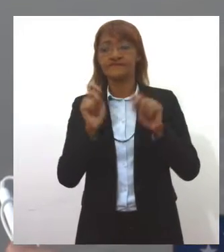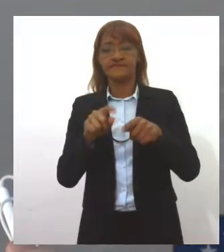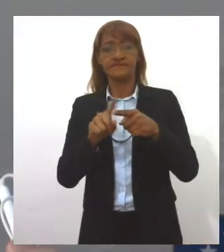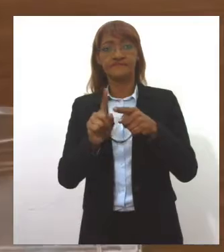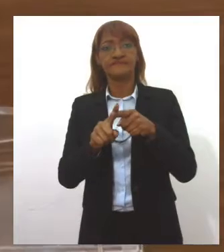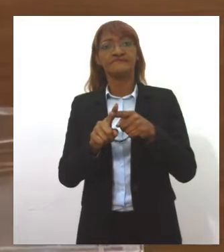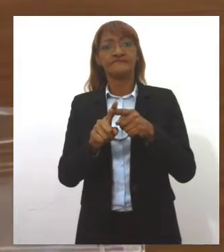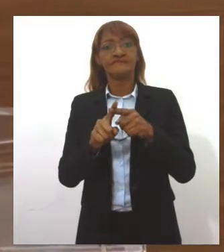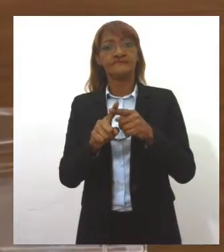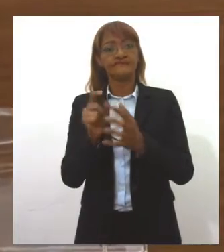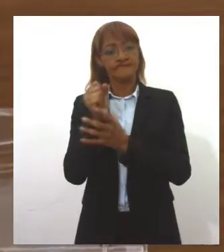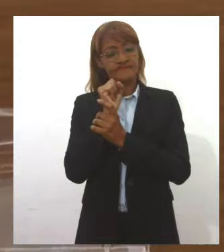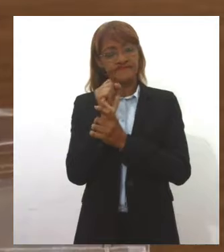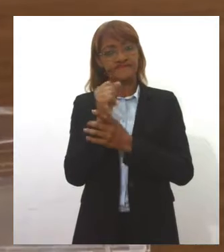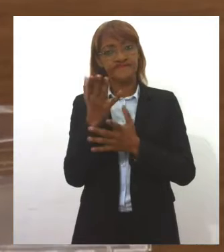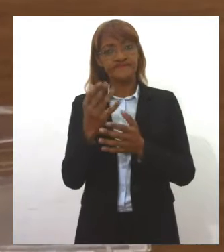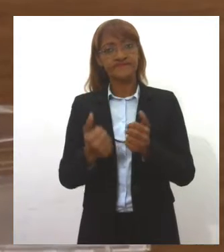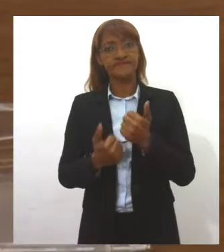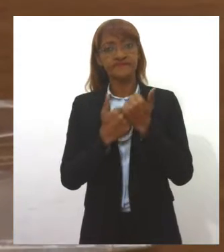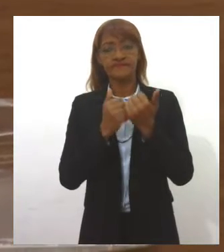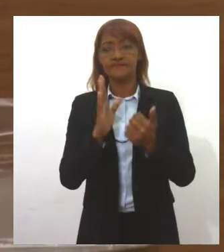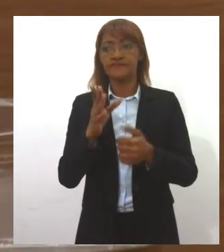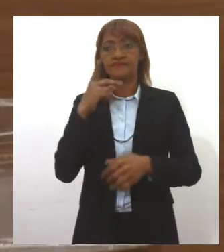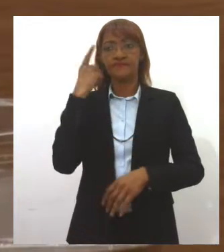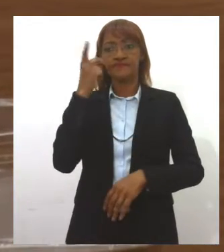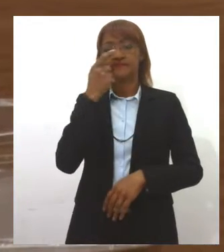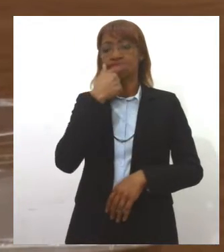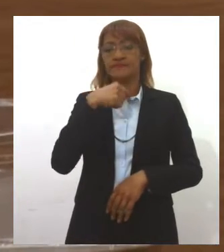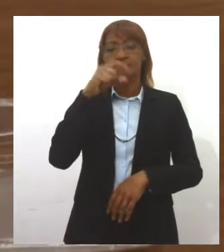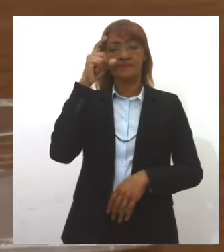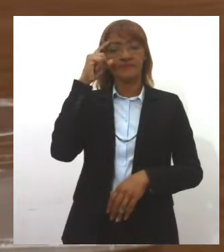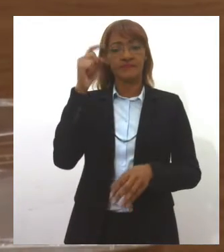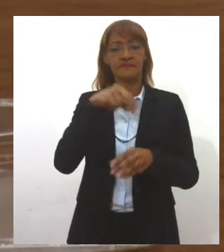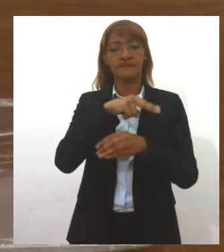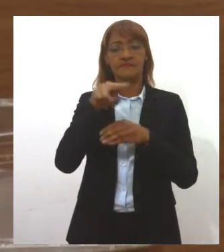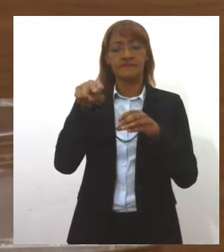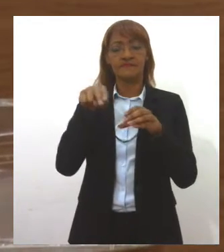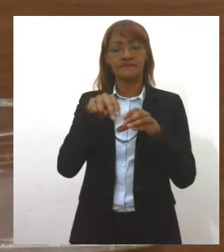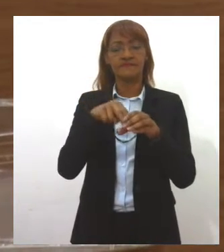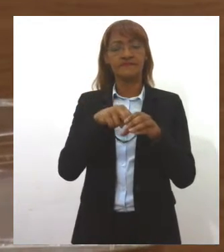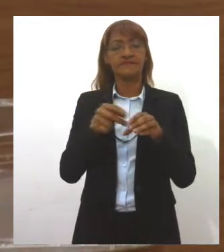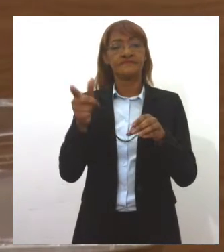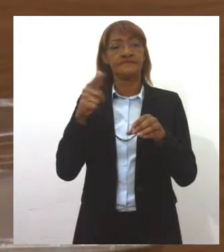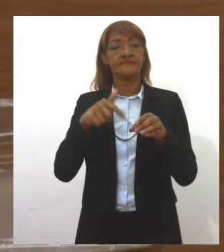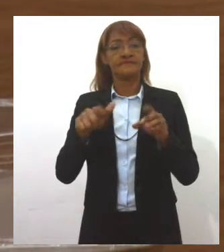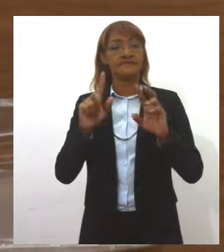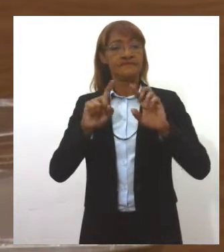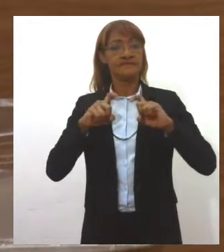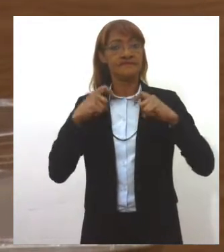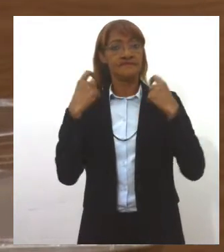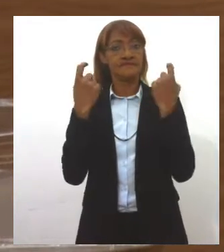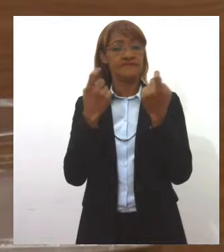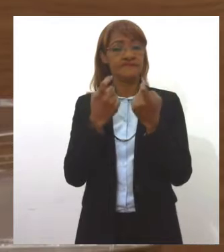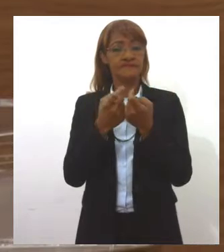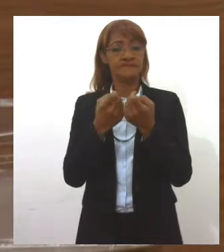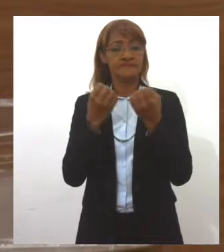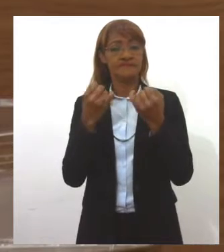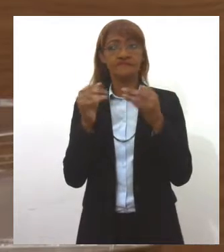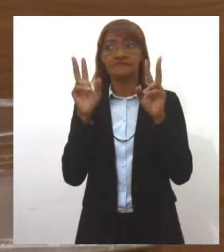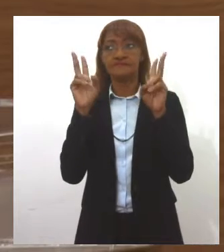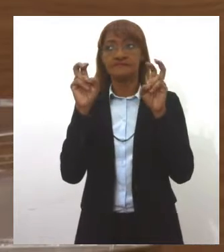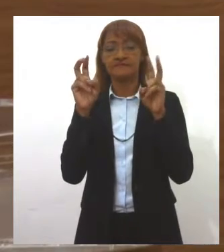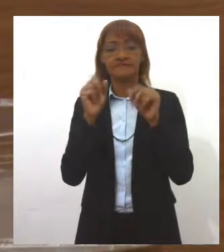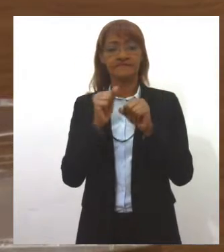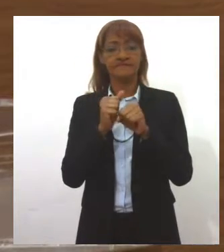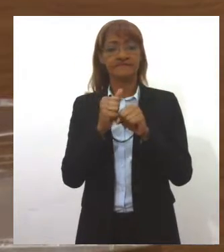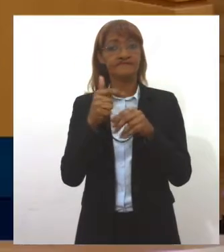Procuradoria. O deputado Geórgio Passos retornou à tribuna para falar no grande expediente. Desta vez, o tema foi o preço